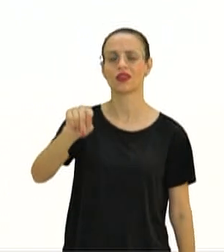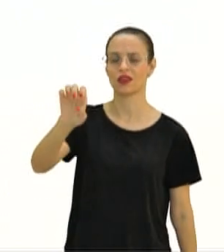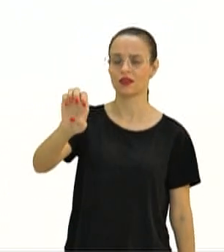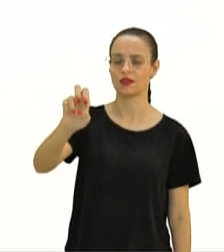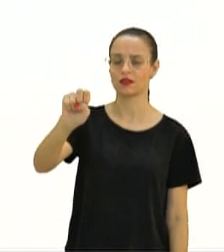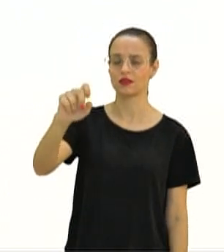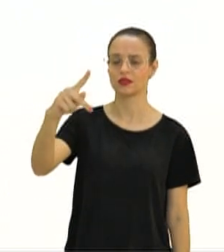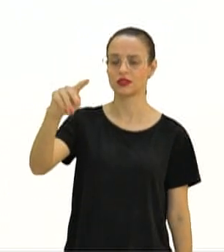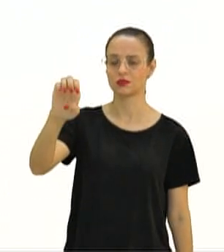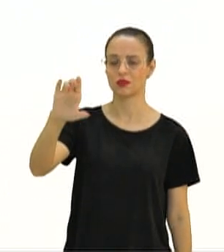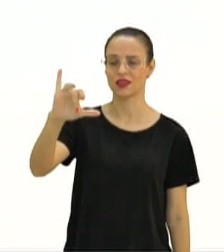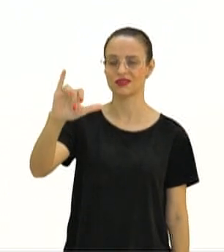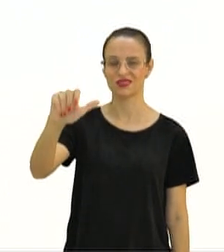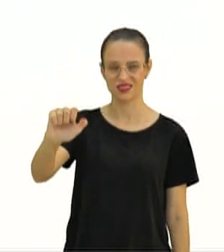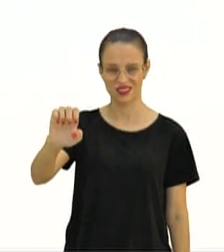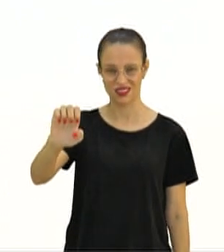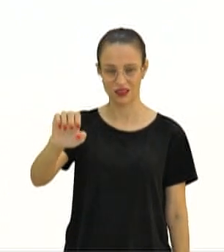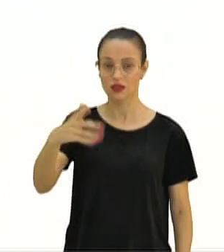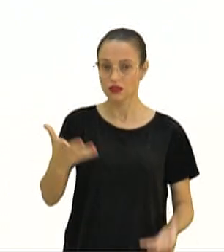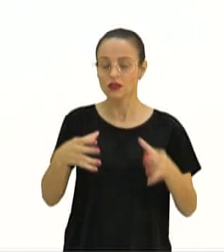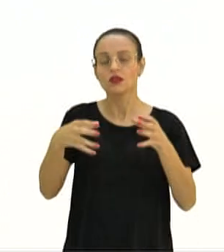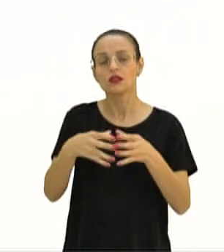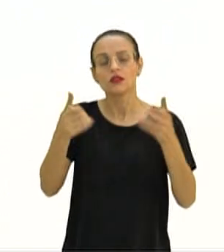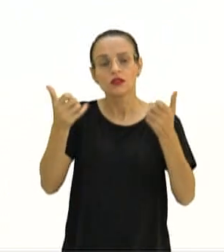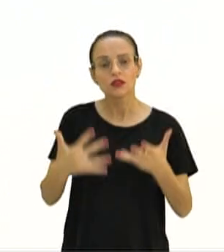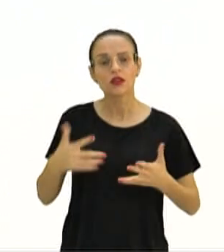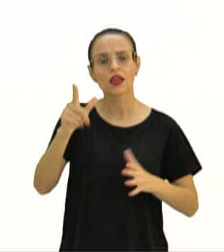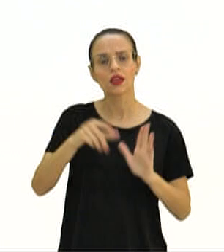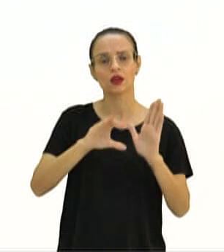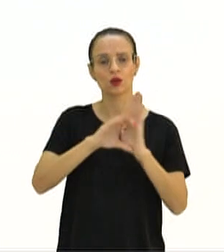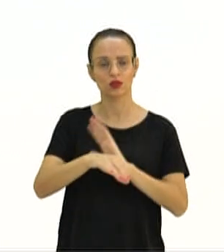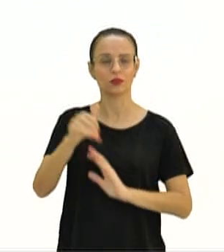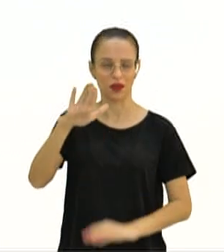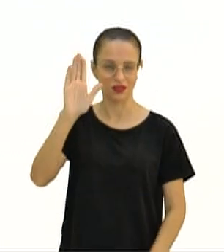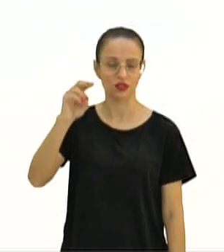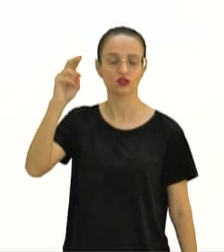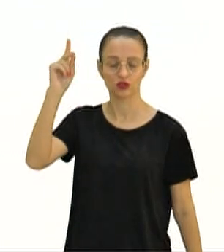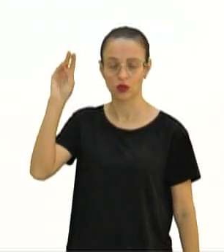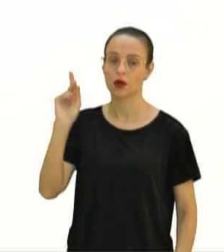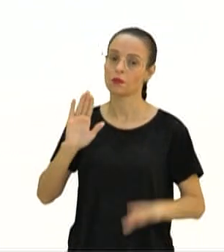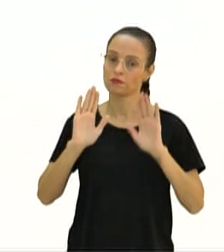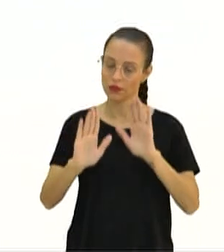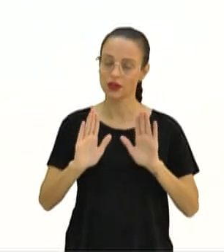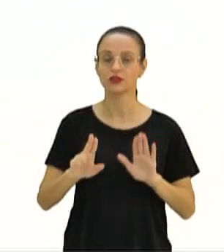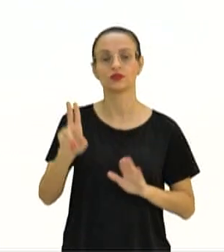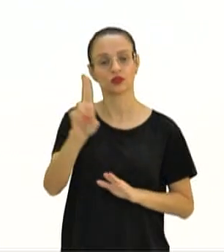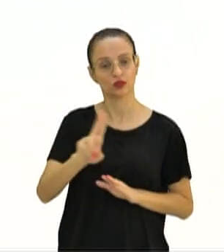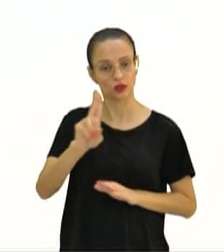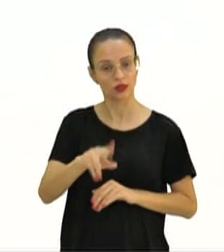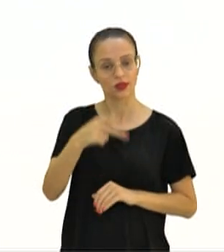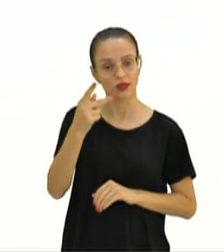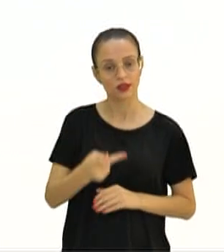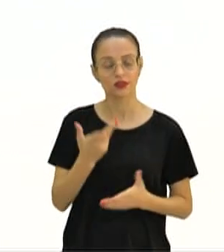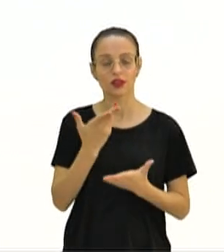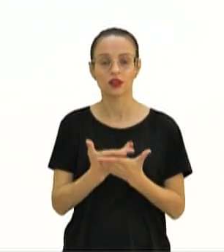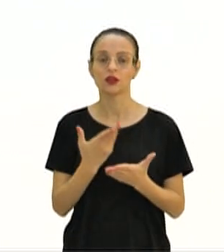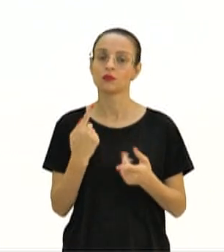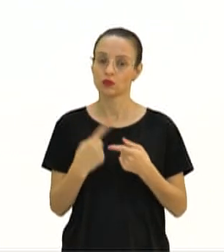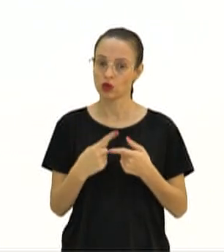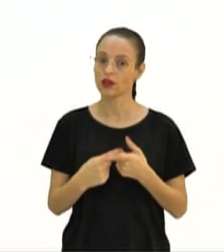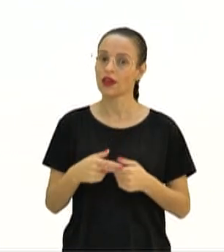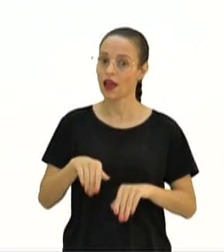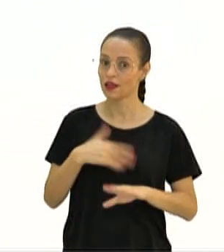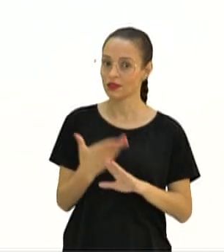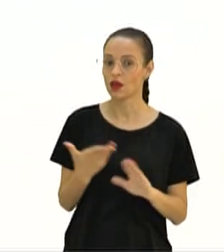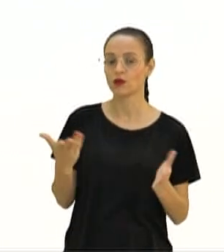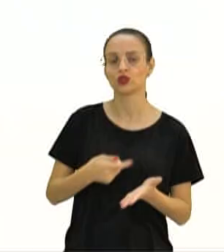biologicamente falando. É aquele conceito um pouquinho mais antigo, mas que a gente vai estar utilizando, porque ainda é cobrado